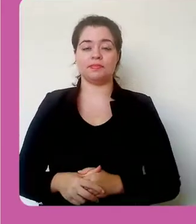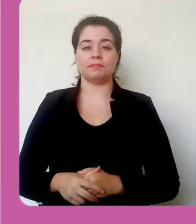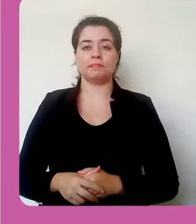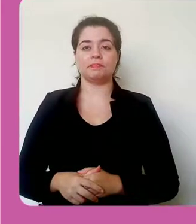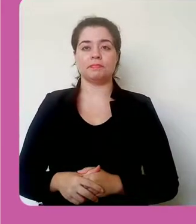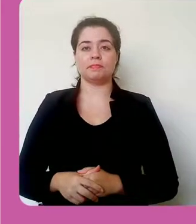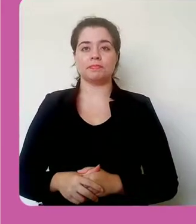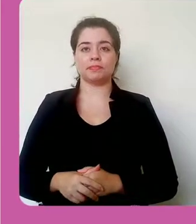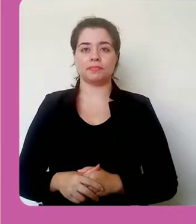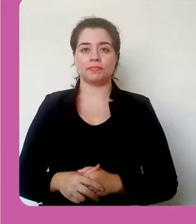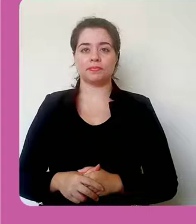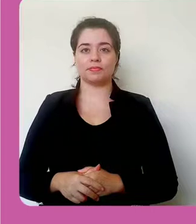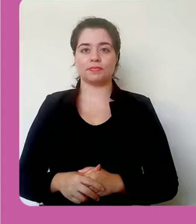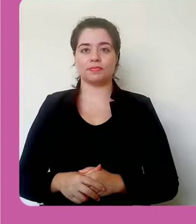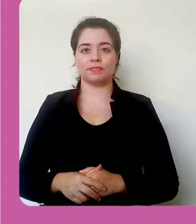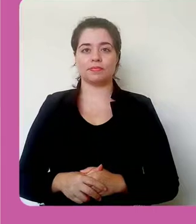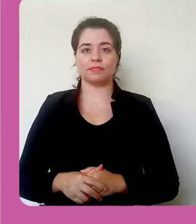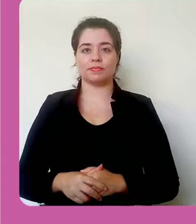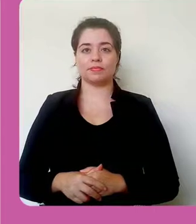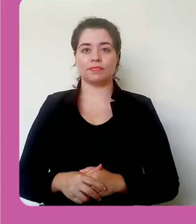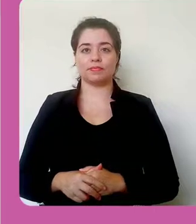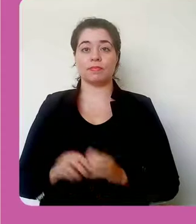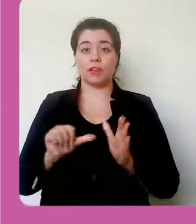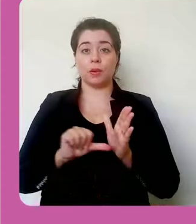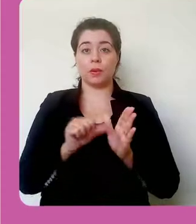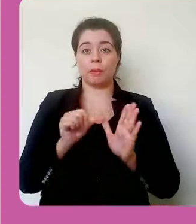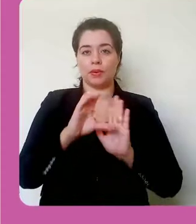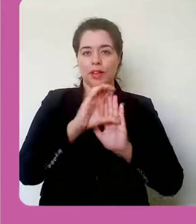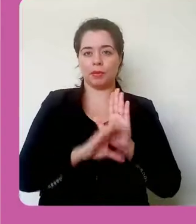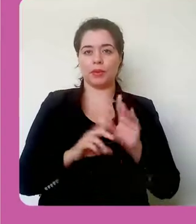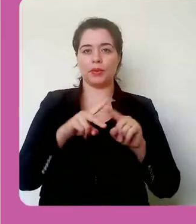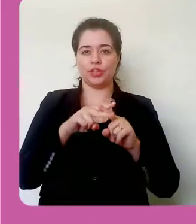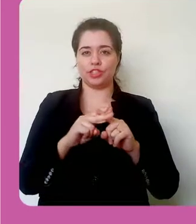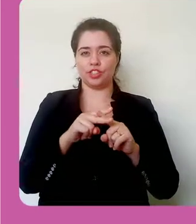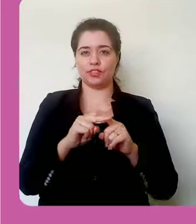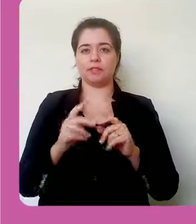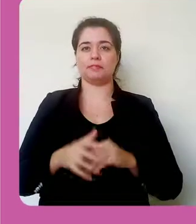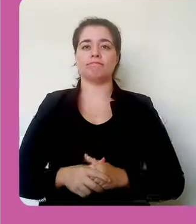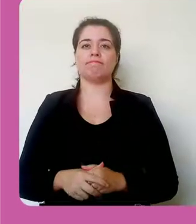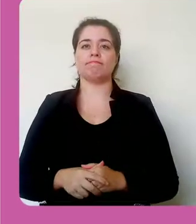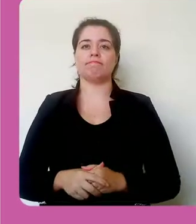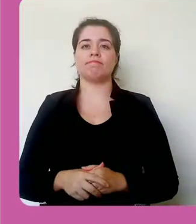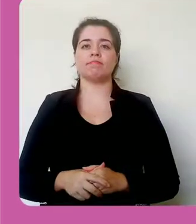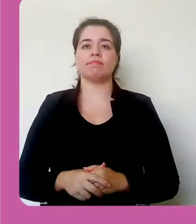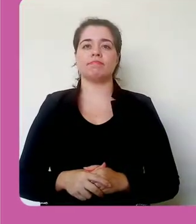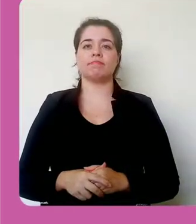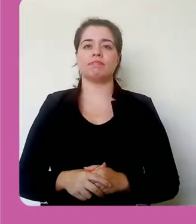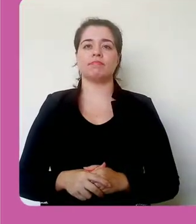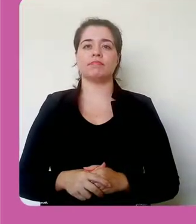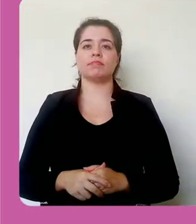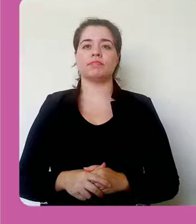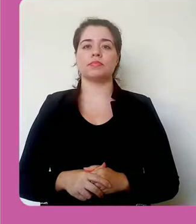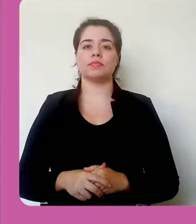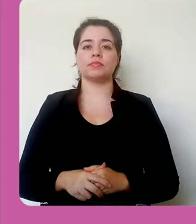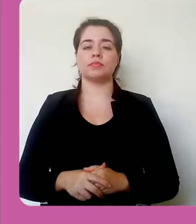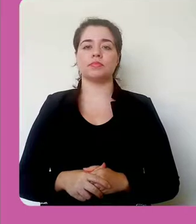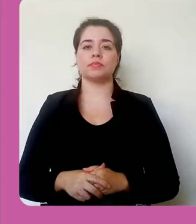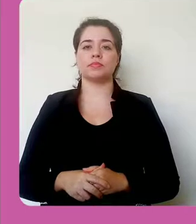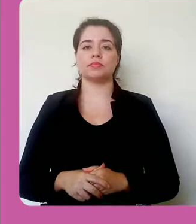Editar o primeiro capítulo. Depois que carregou o meu editor de texto.